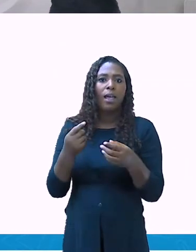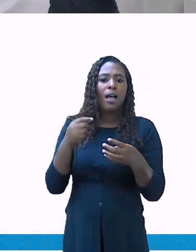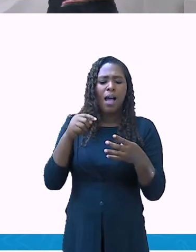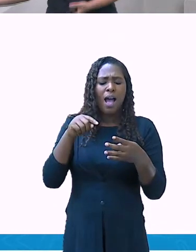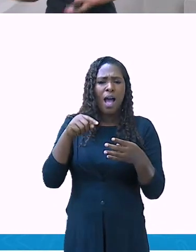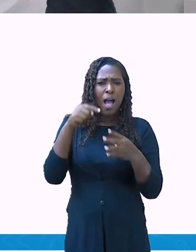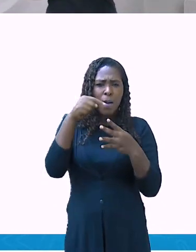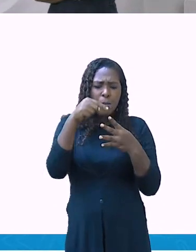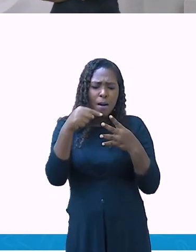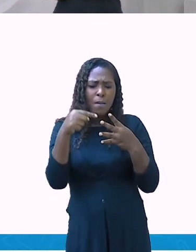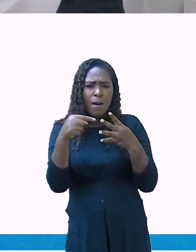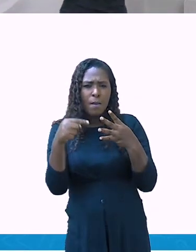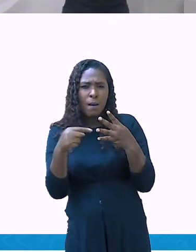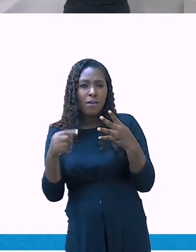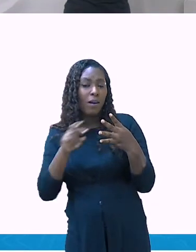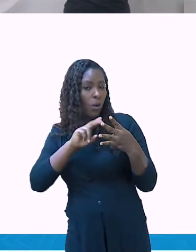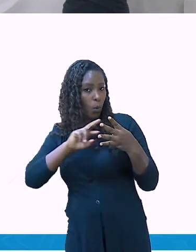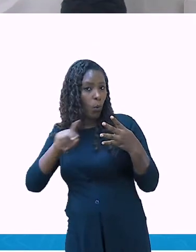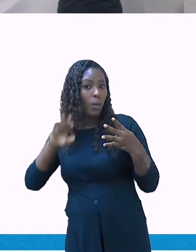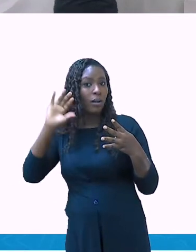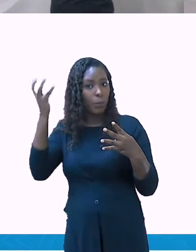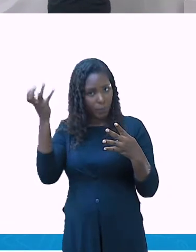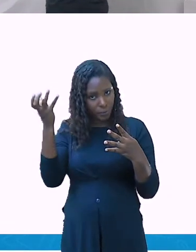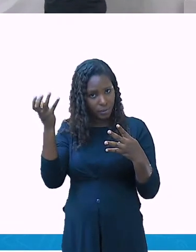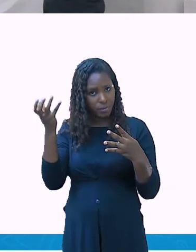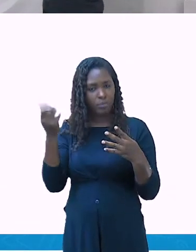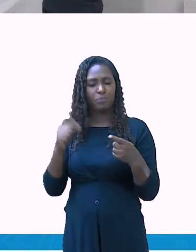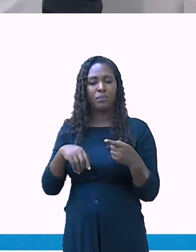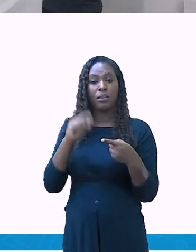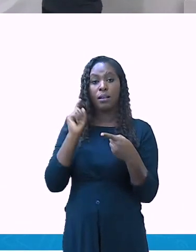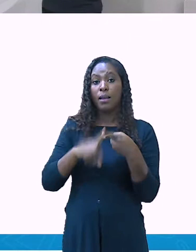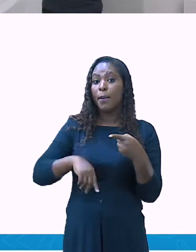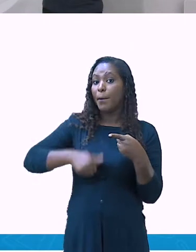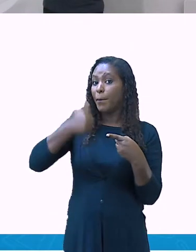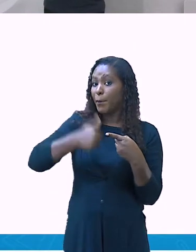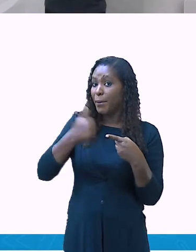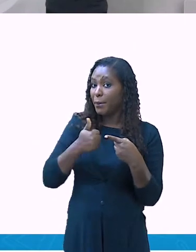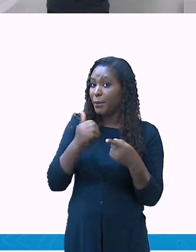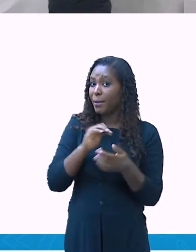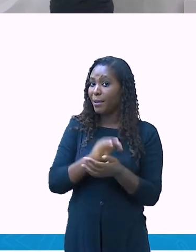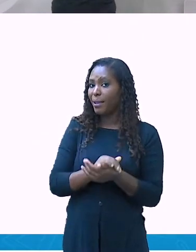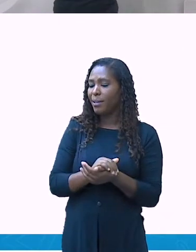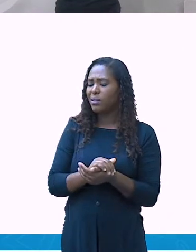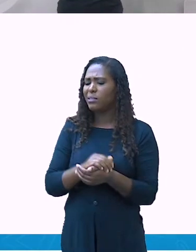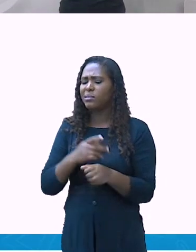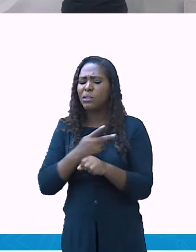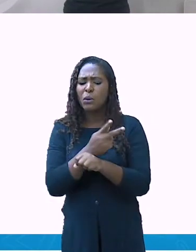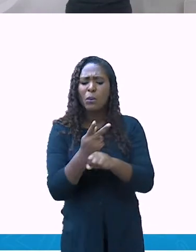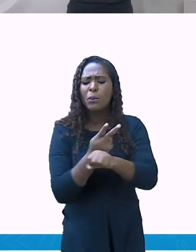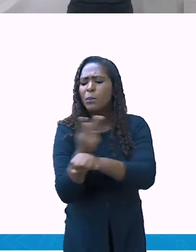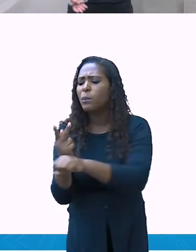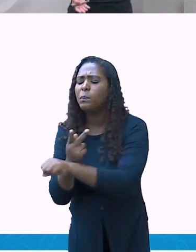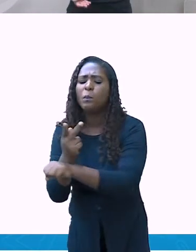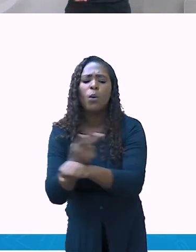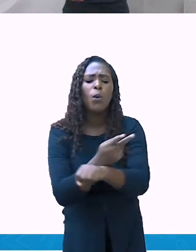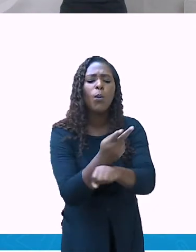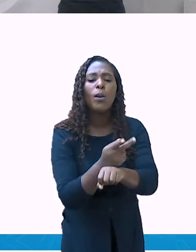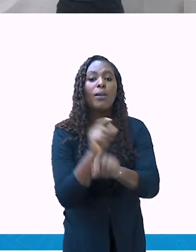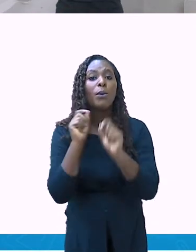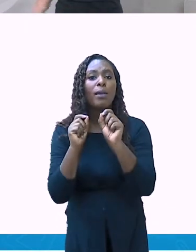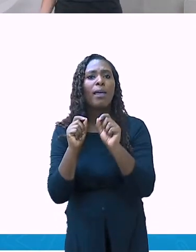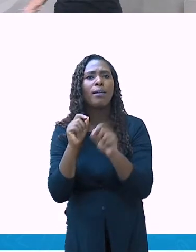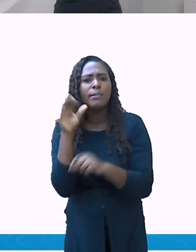ocorreram no decorrer. Um deles era a busca por produtos valiosos, como metais